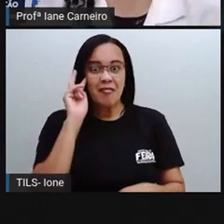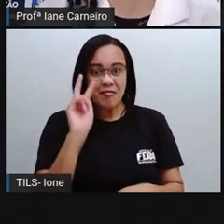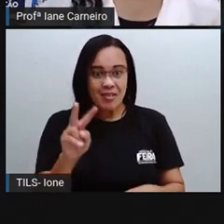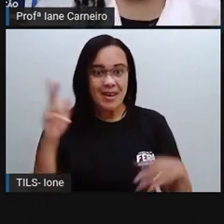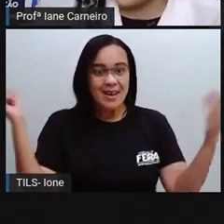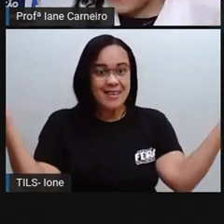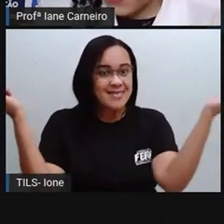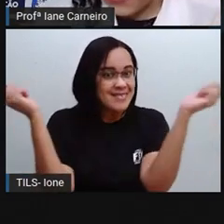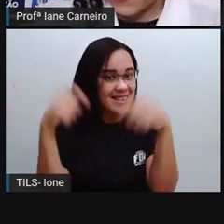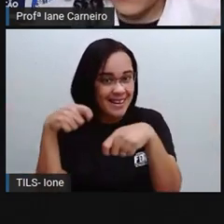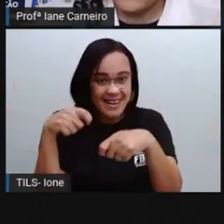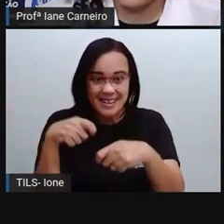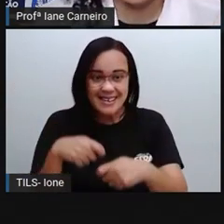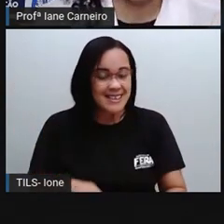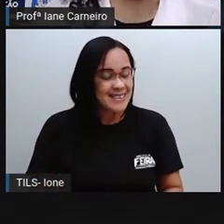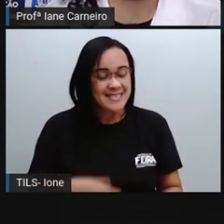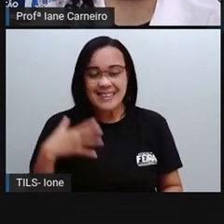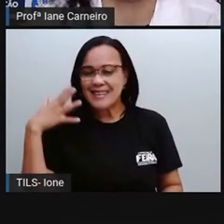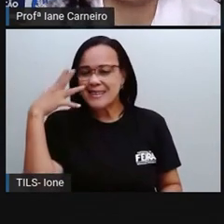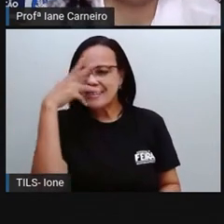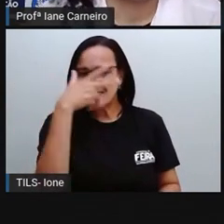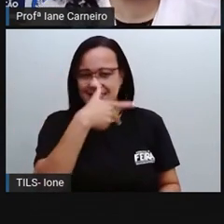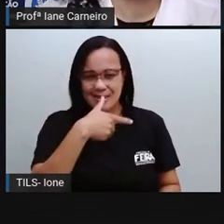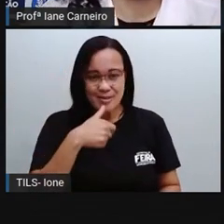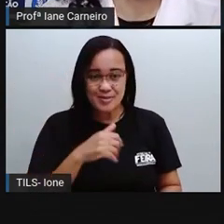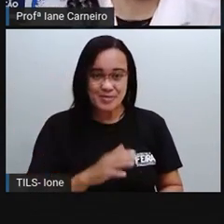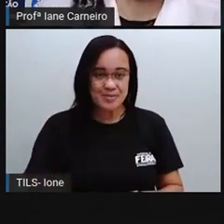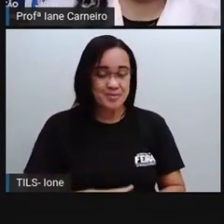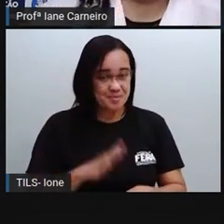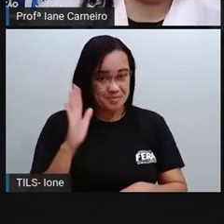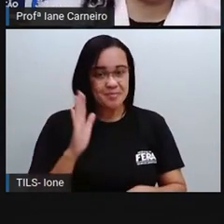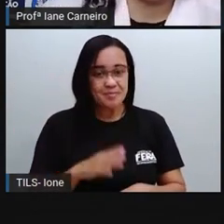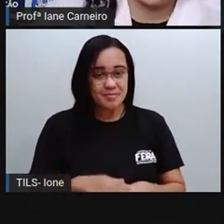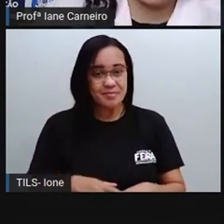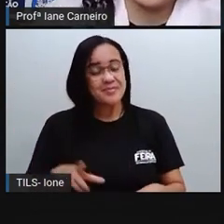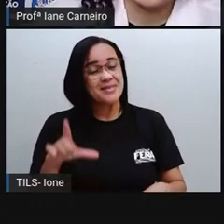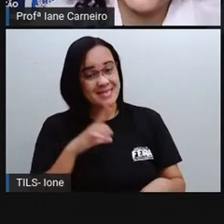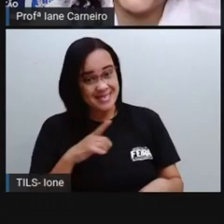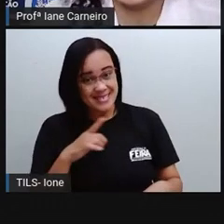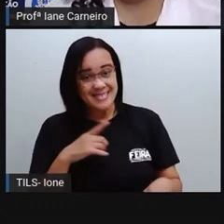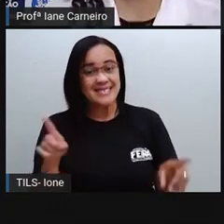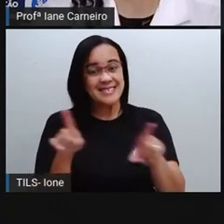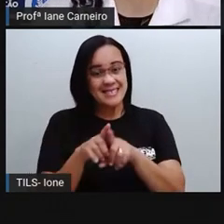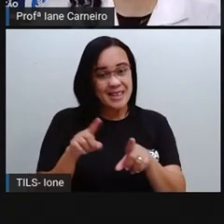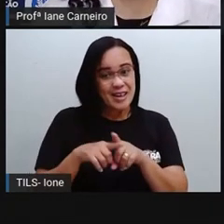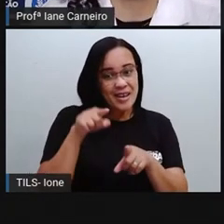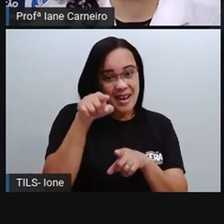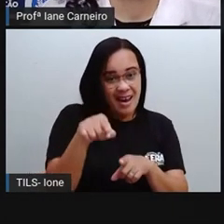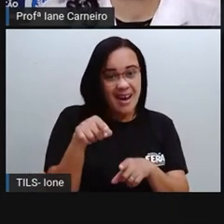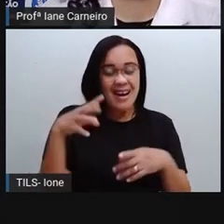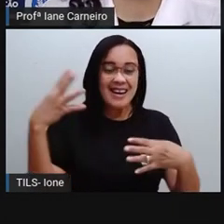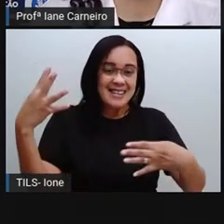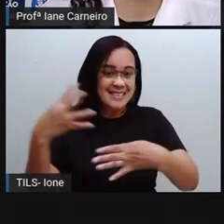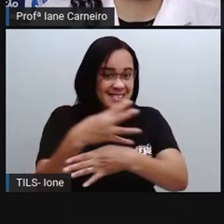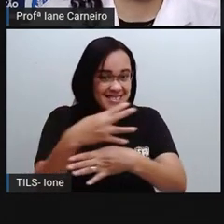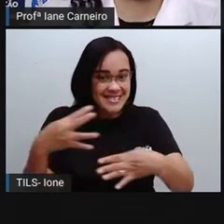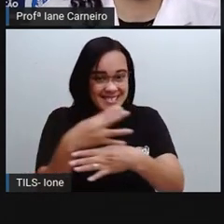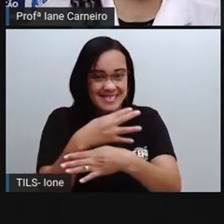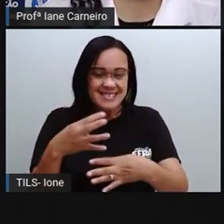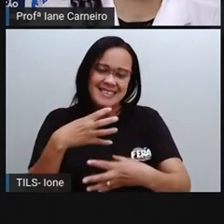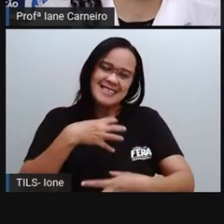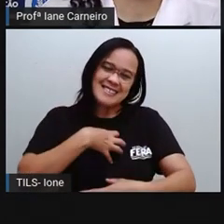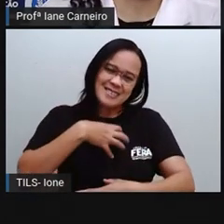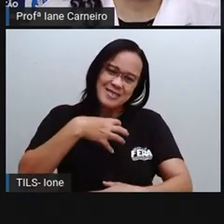lá de João Pessoa. É muito lindo. E aqui nós temos o nosso salvador, né? Que é a capital,